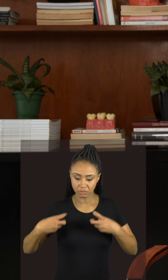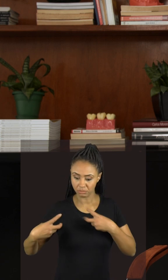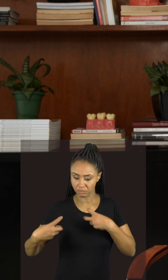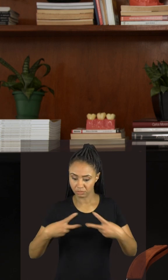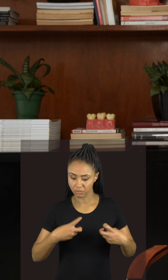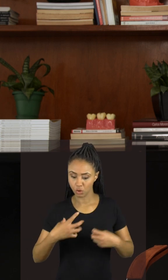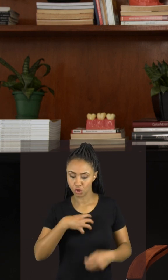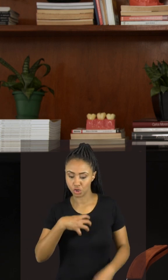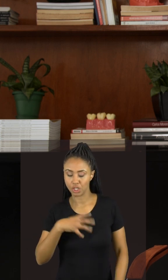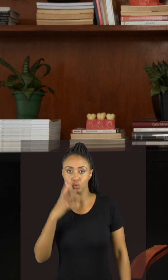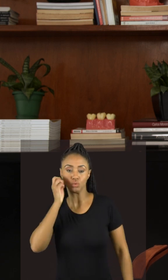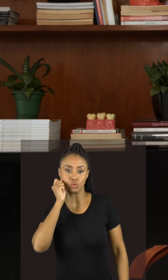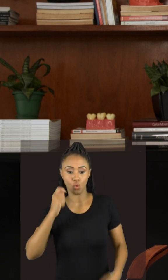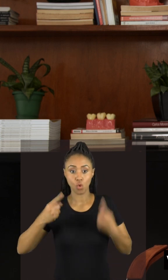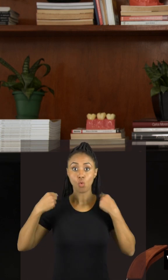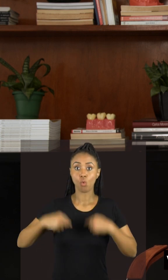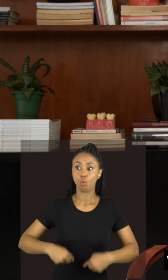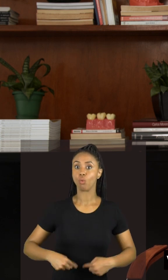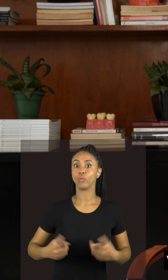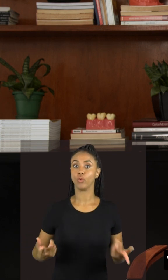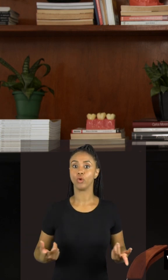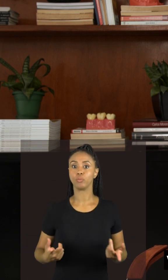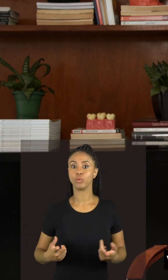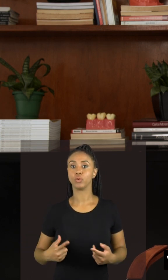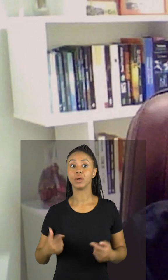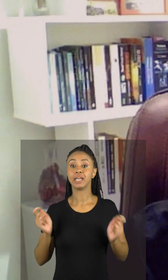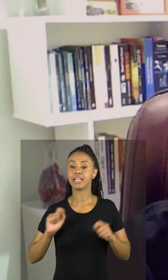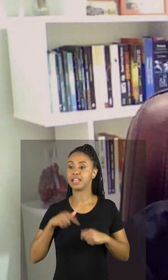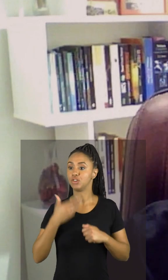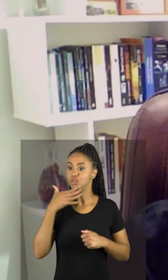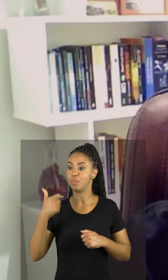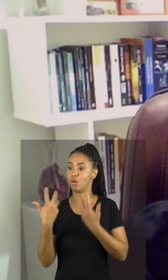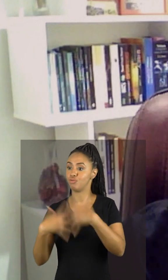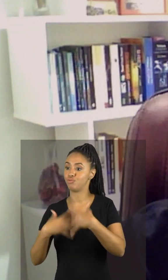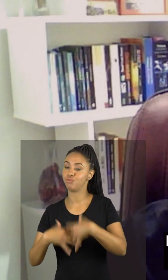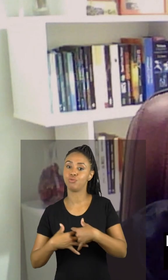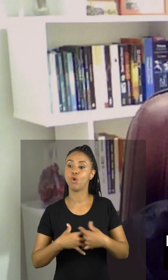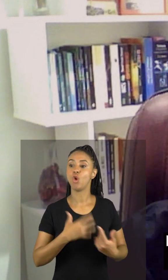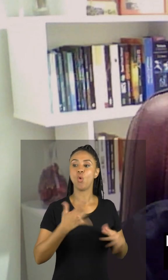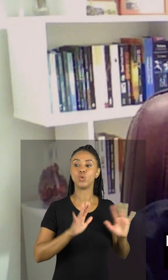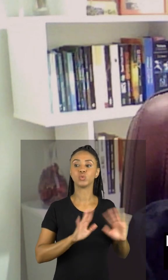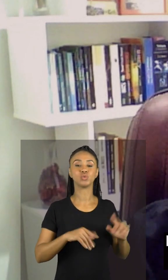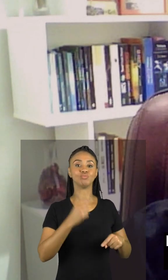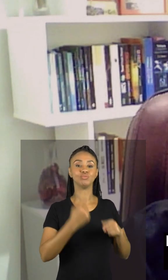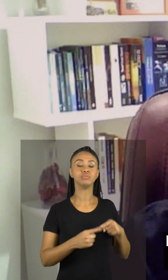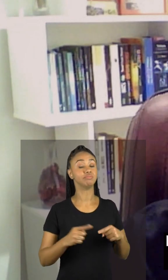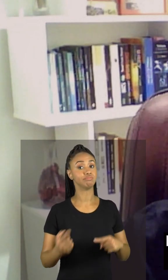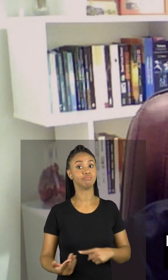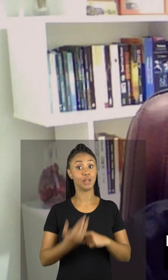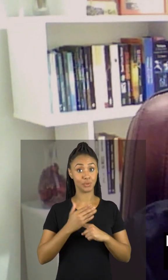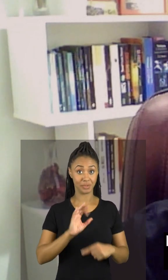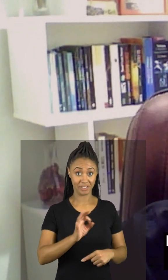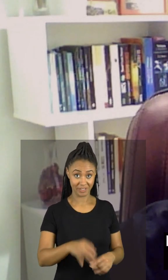do nosso sono olhar o nosso corpo ver aonde a gente produz mais aonde a gente produz menos isso faz uma grande